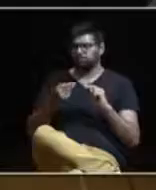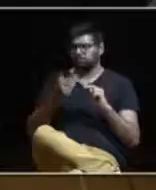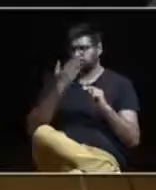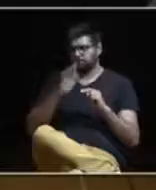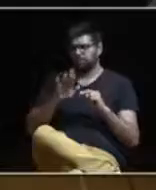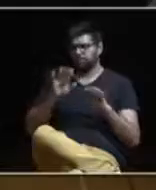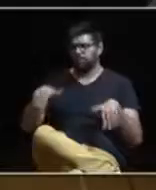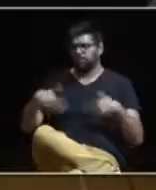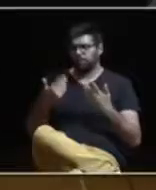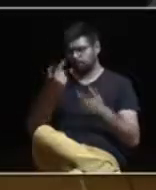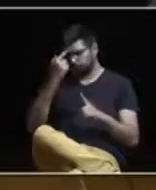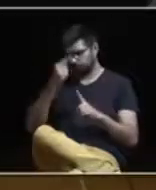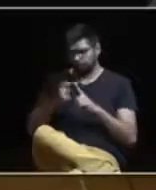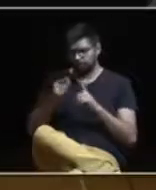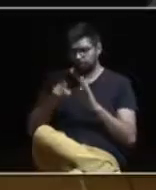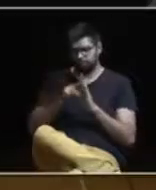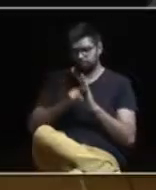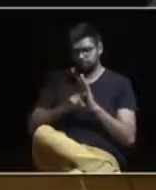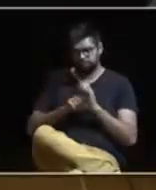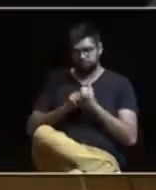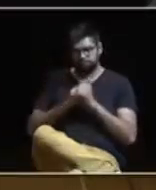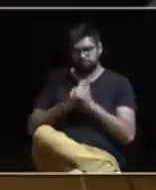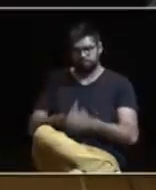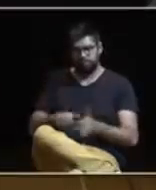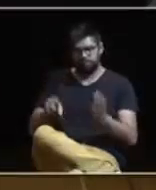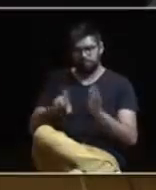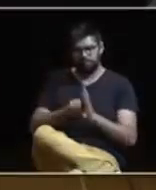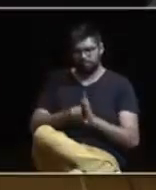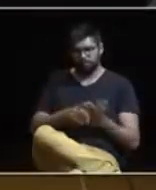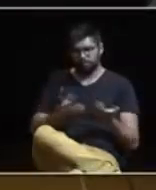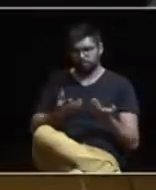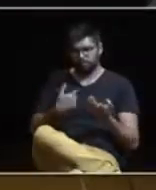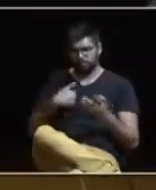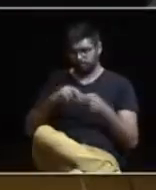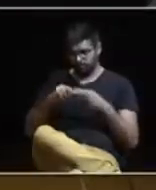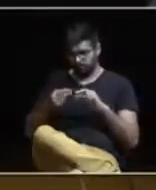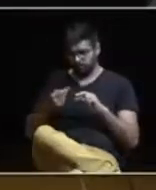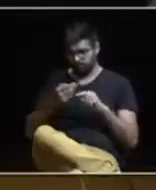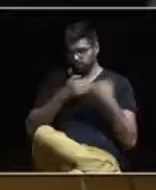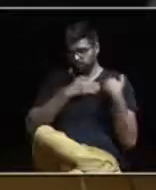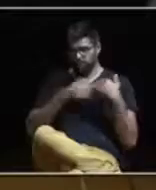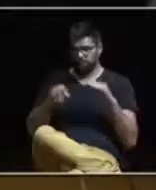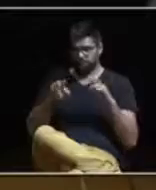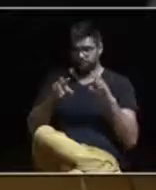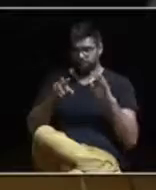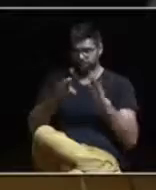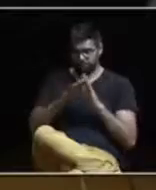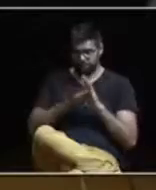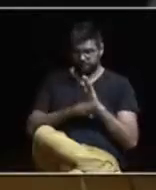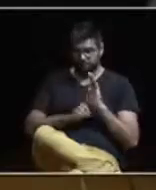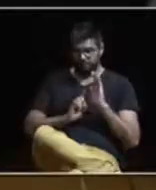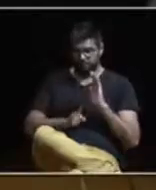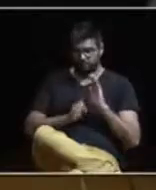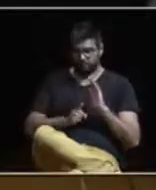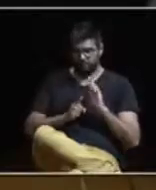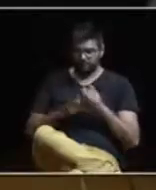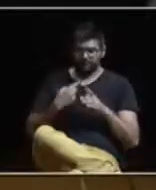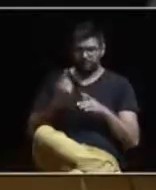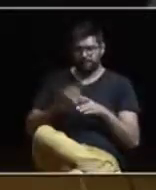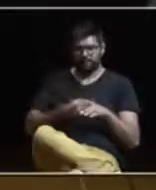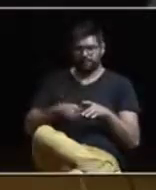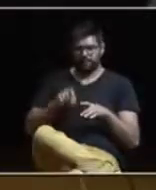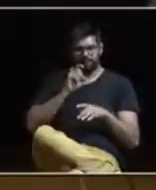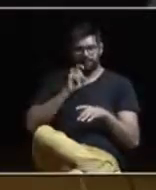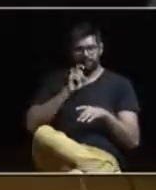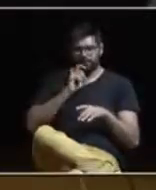garantir o cumprimento de todos os procedimentos legais. A autarquia tem responsabilidade nesta matéria e tem de garantir que todos